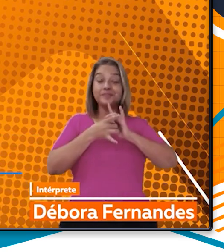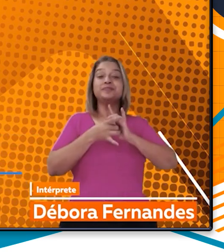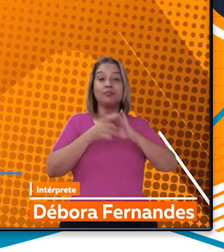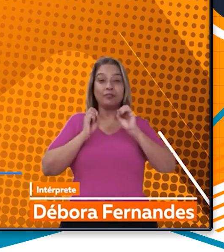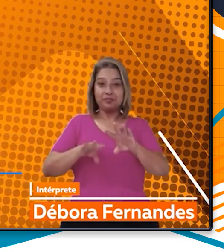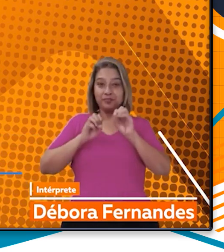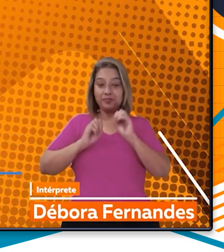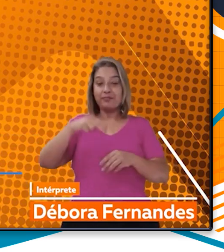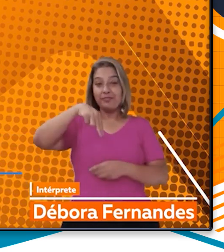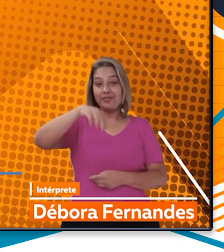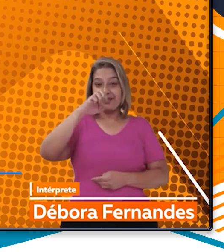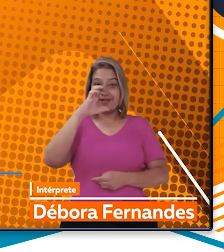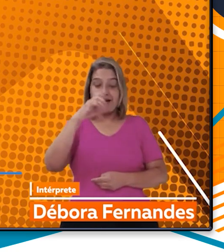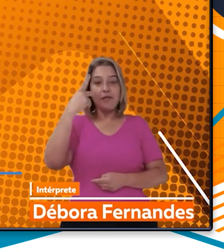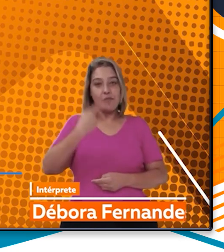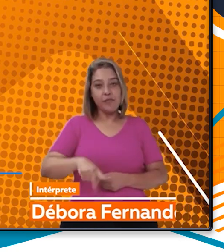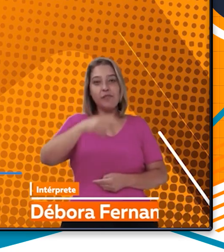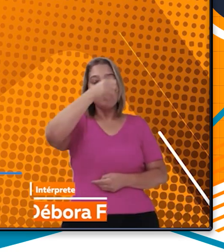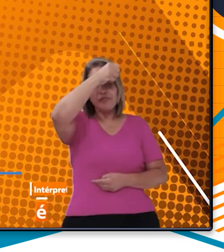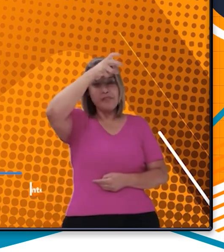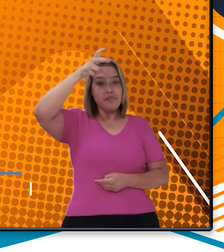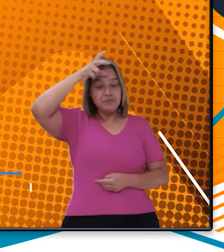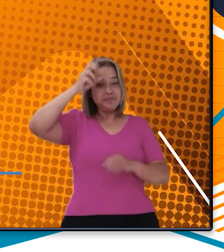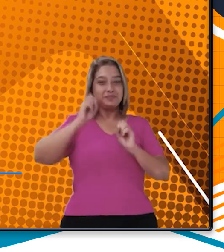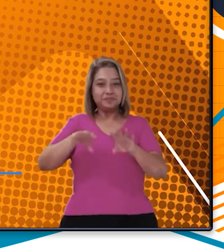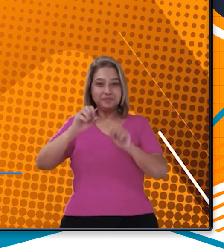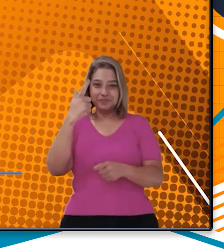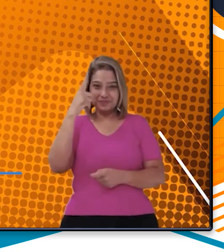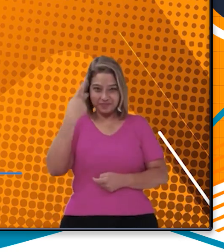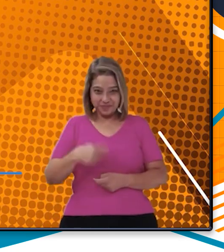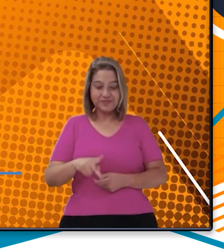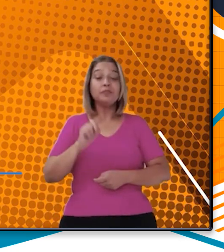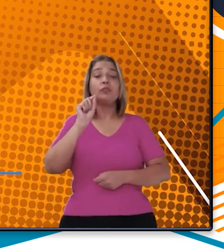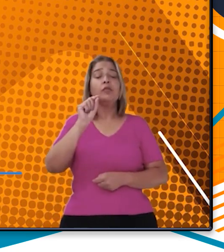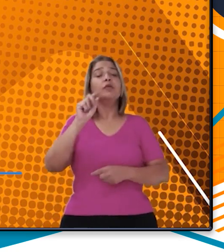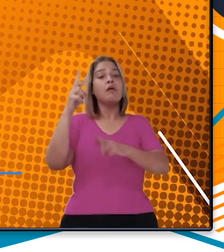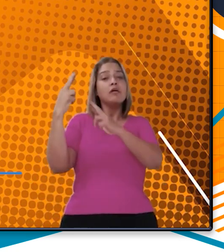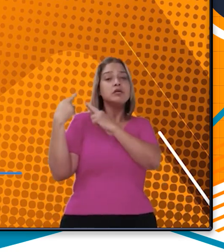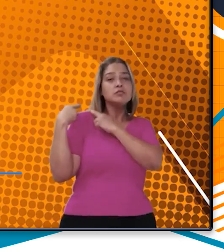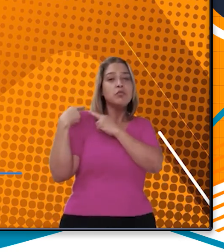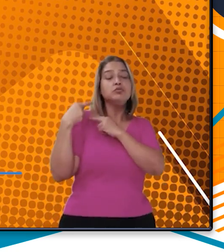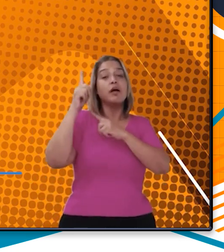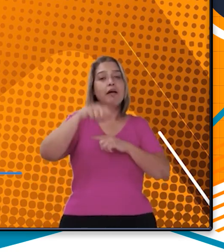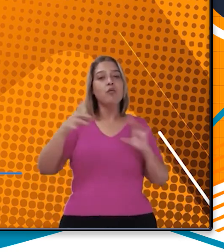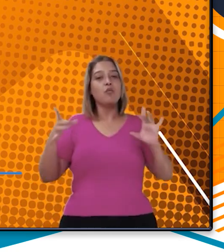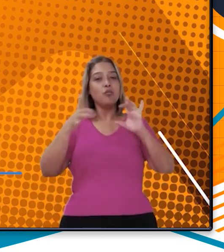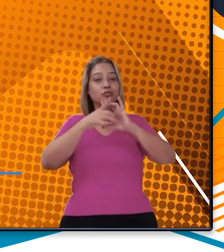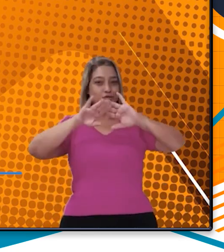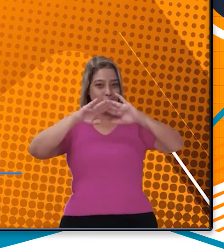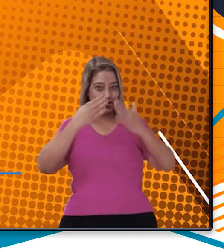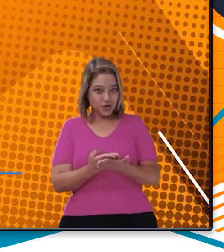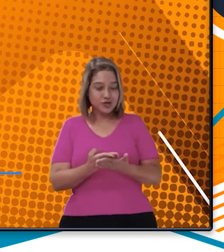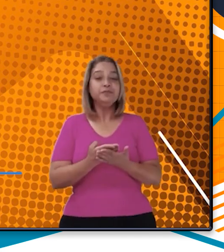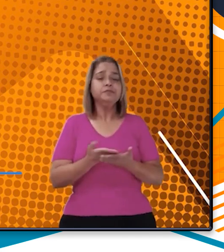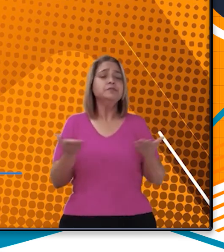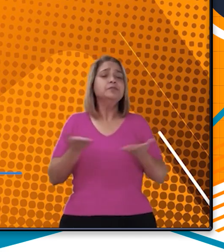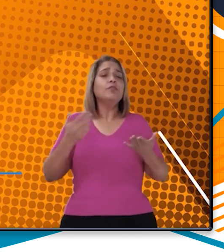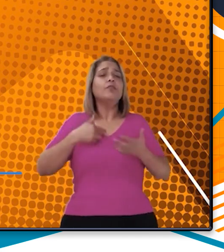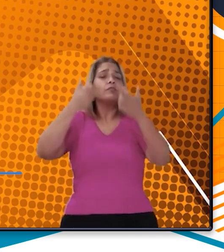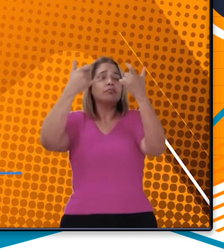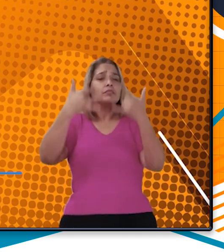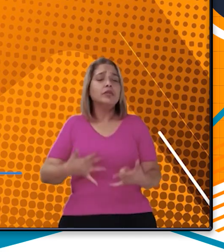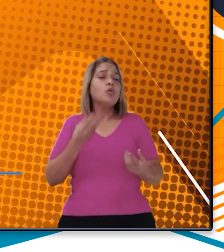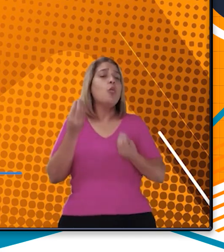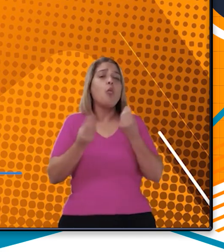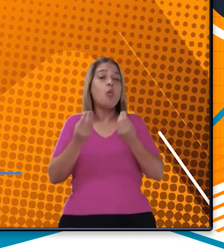Secretaria Municipal de Educação de Goiânia, responsável pelo programa Conexão Escola e vou explicar um pouco